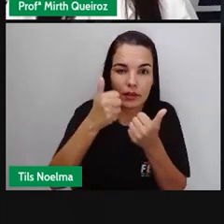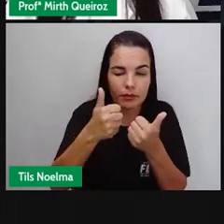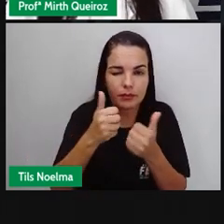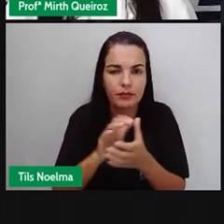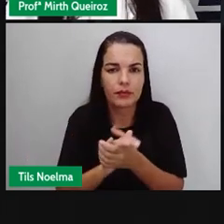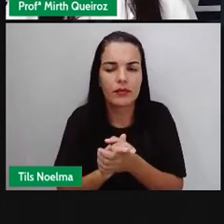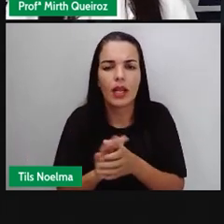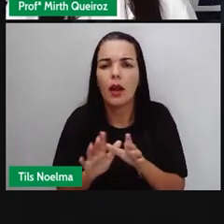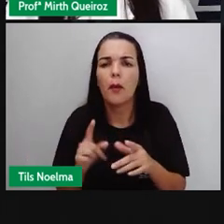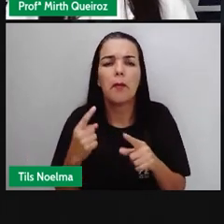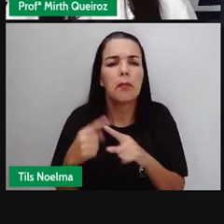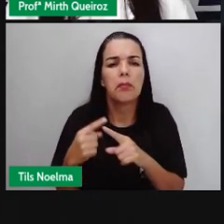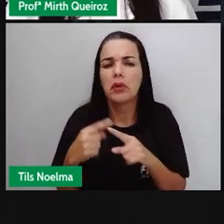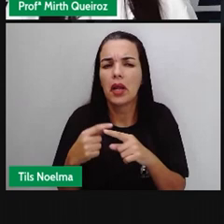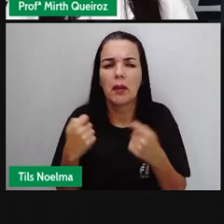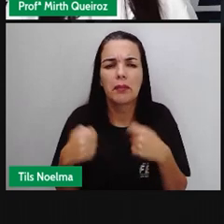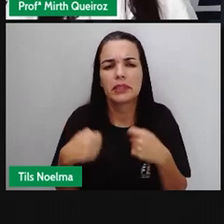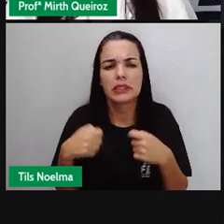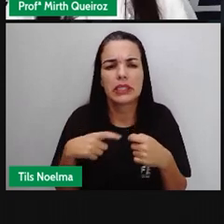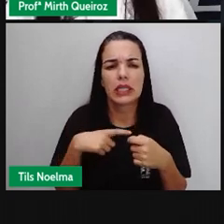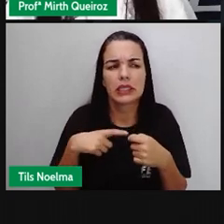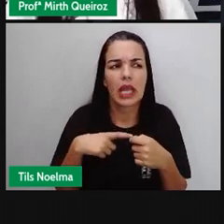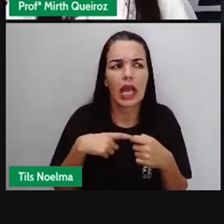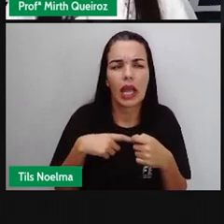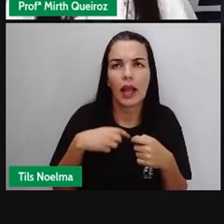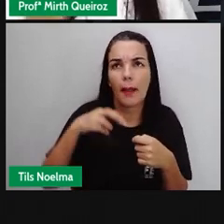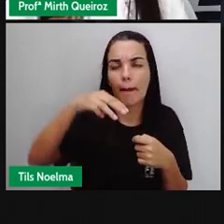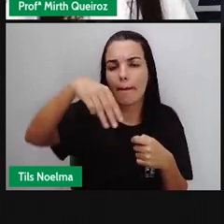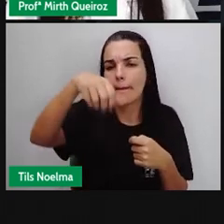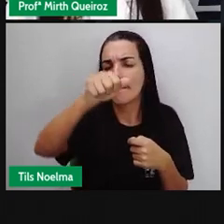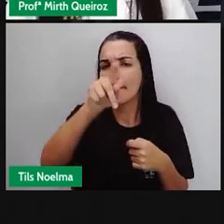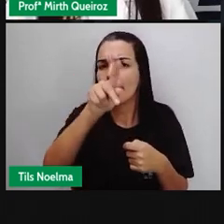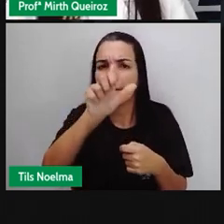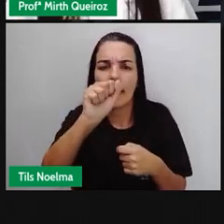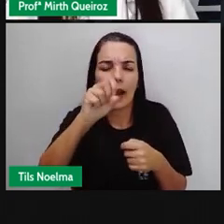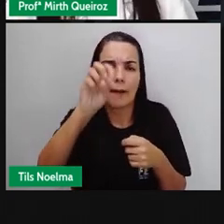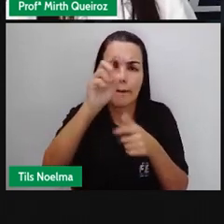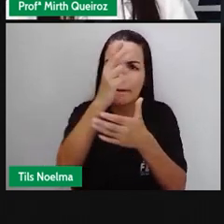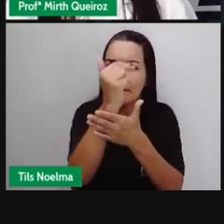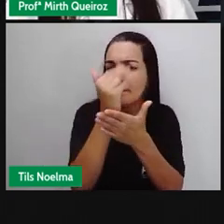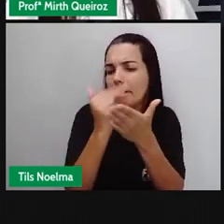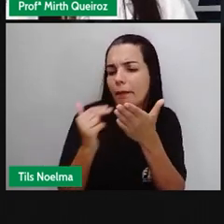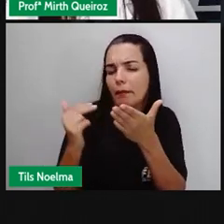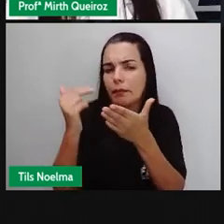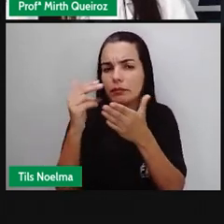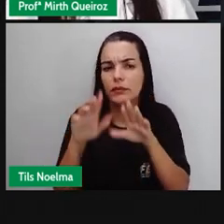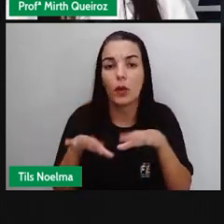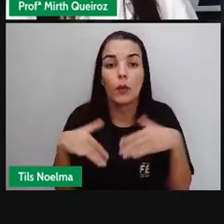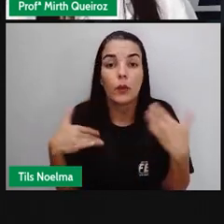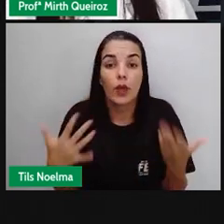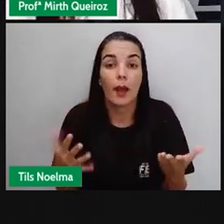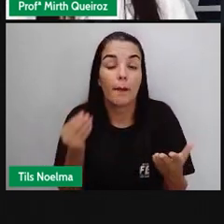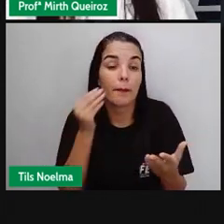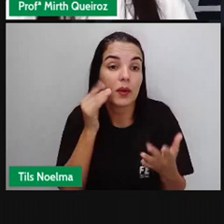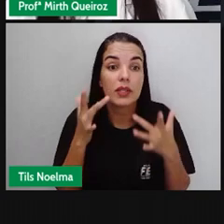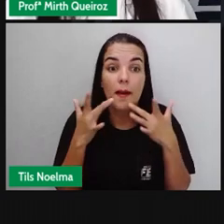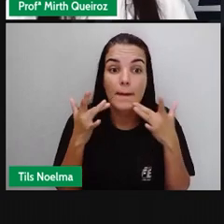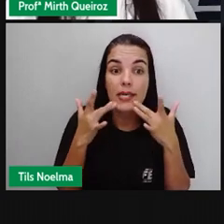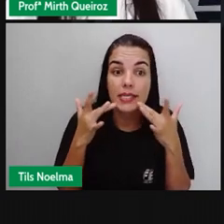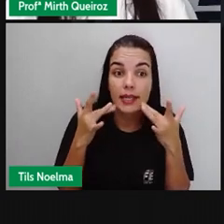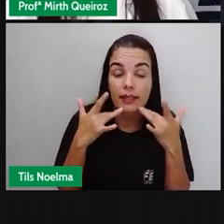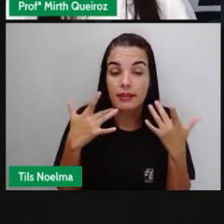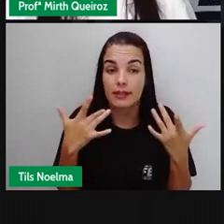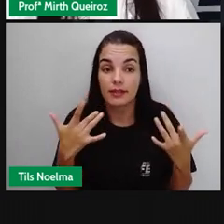Quais as finalidades de um mapa? O que pode ser representado no mapa? E o que é uma